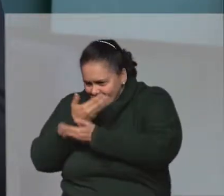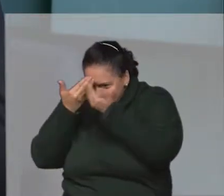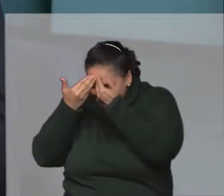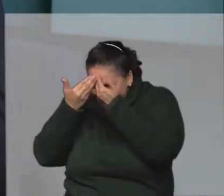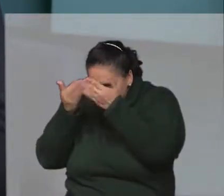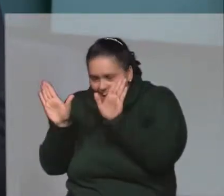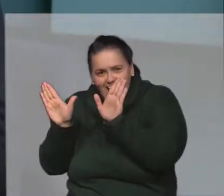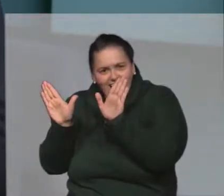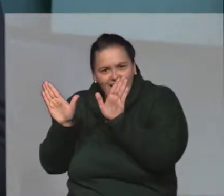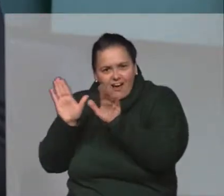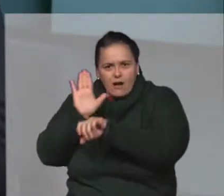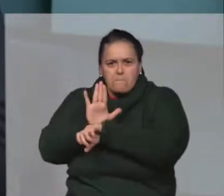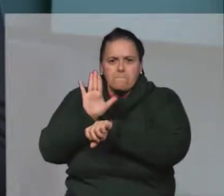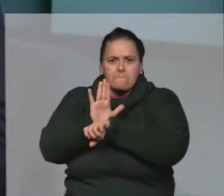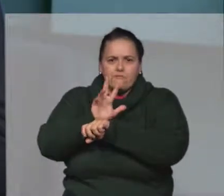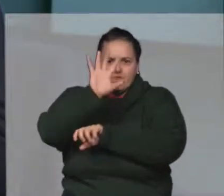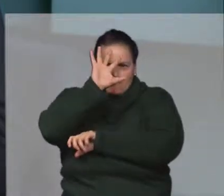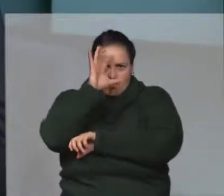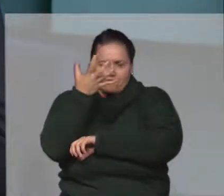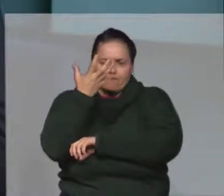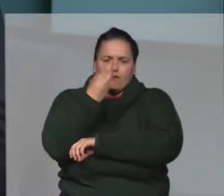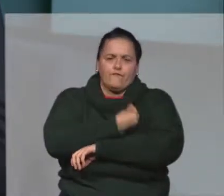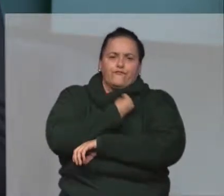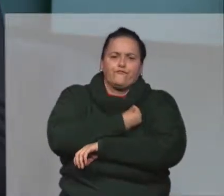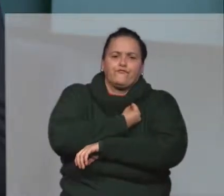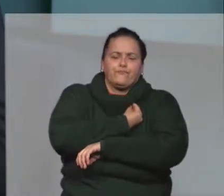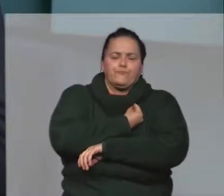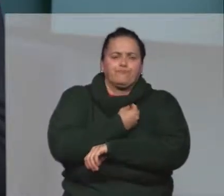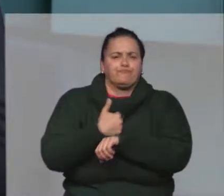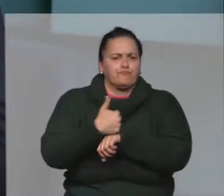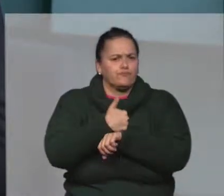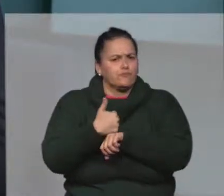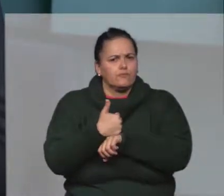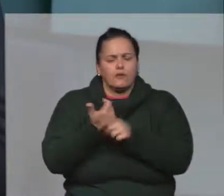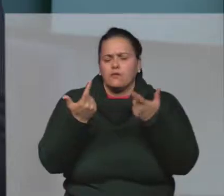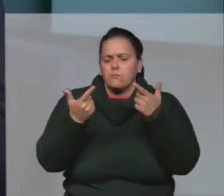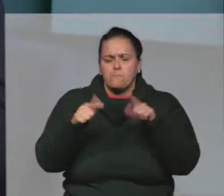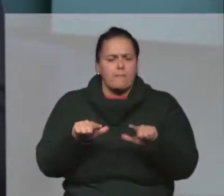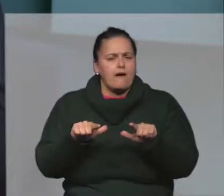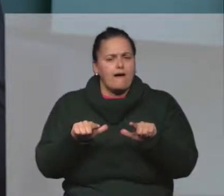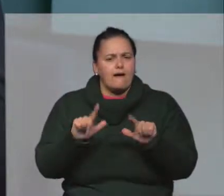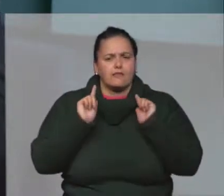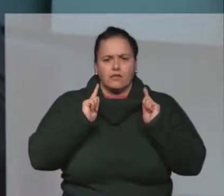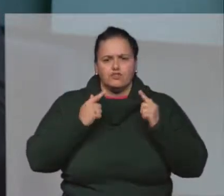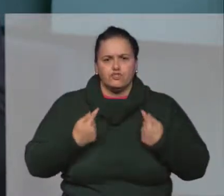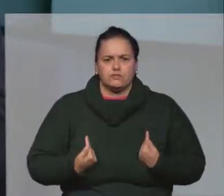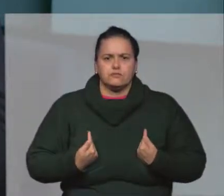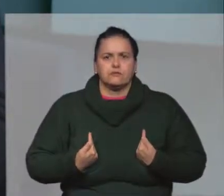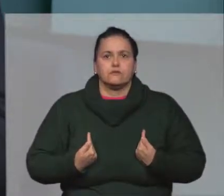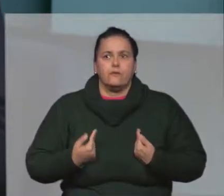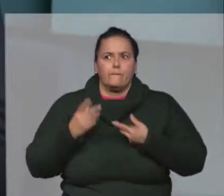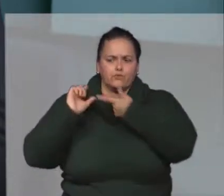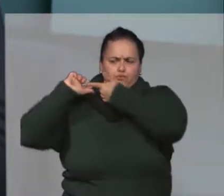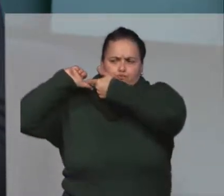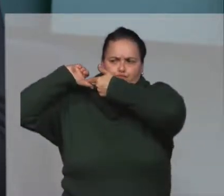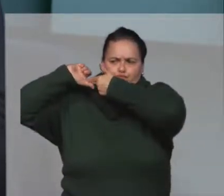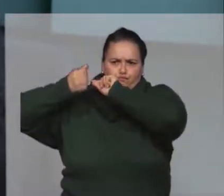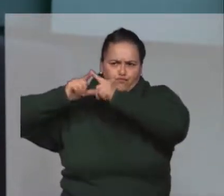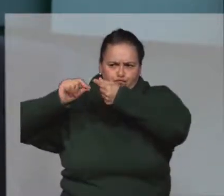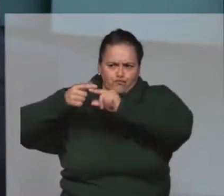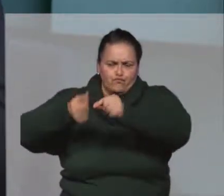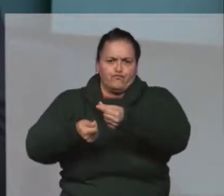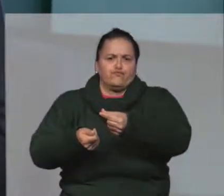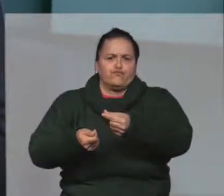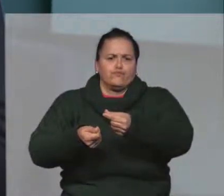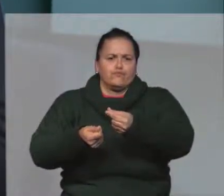nos levam a pensar um pouco fora da caixa para ajudar a resolver os problemas do dia a dia, numa área onde a gestão é bastante tradicional, então a gente